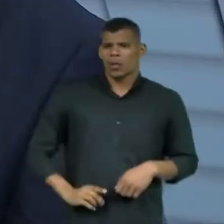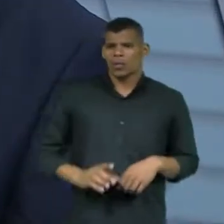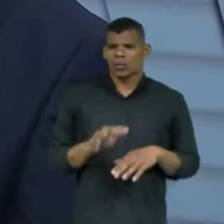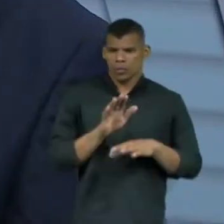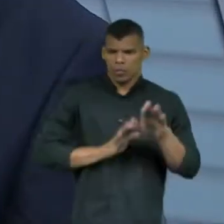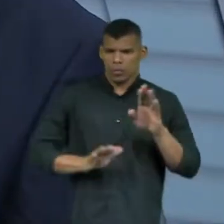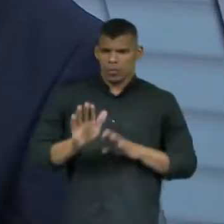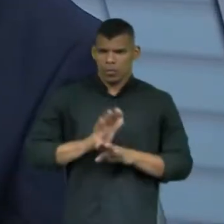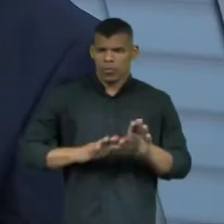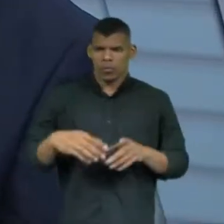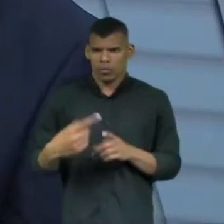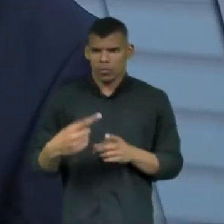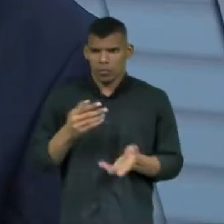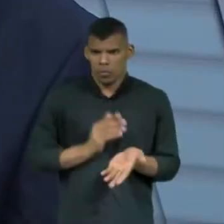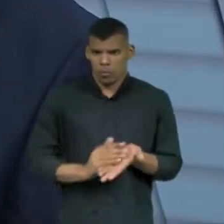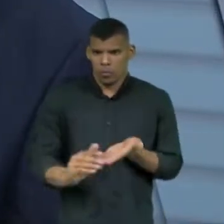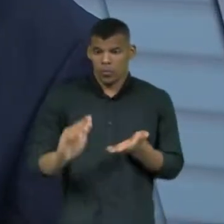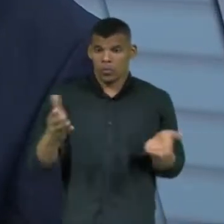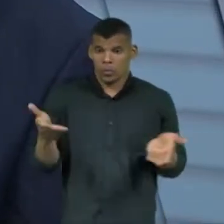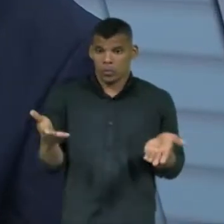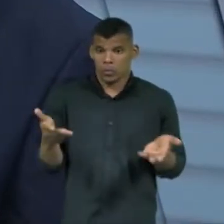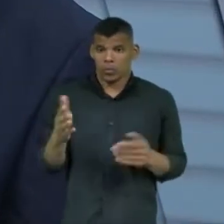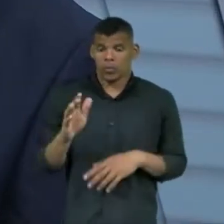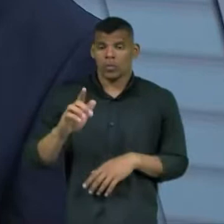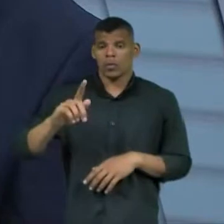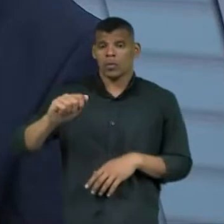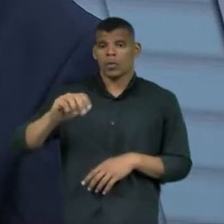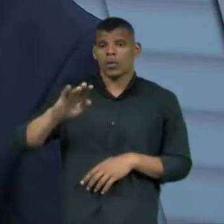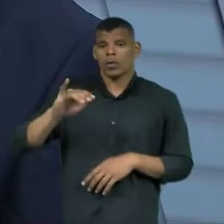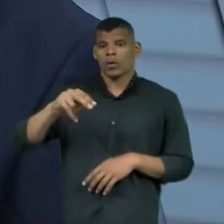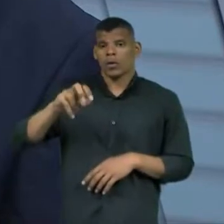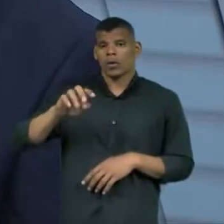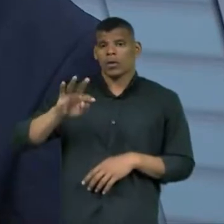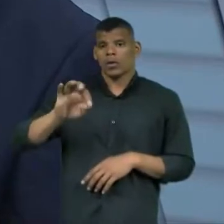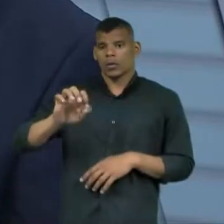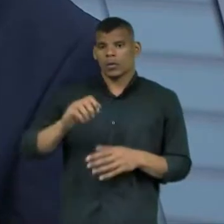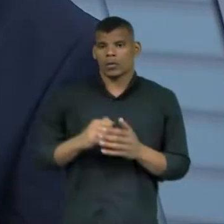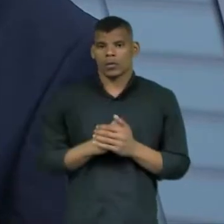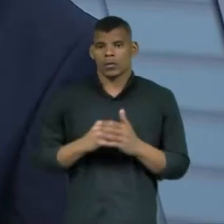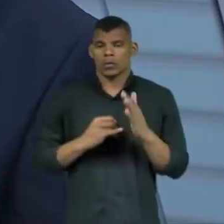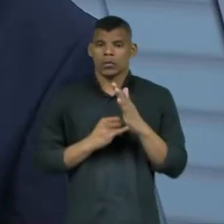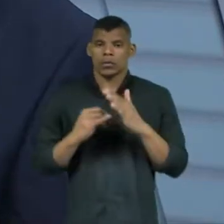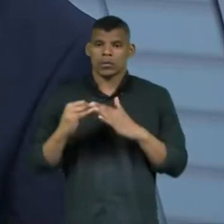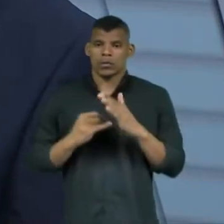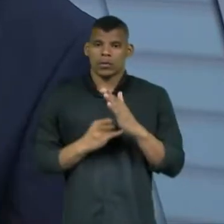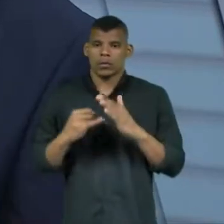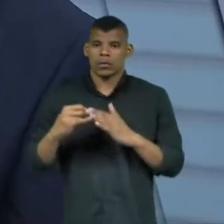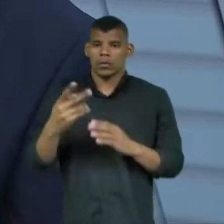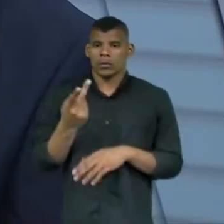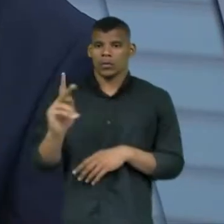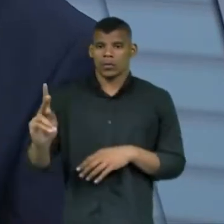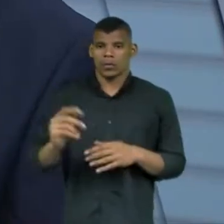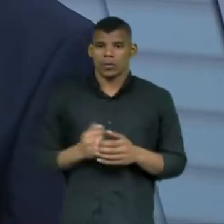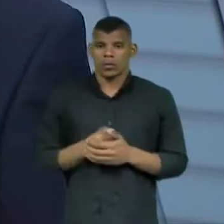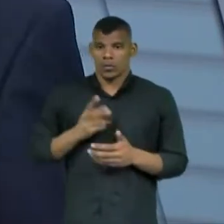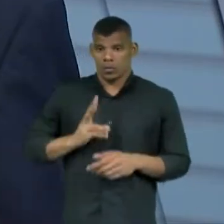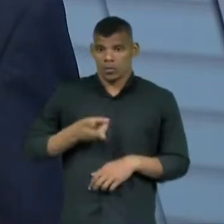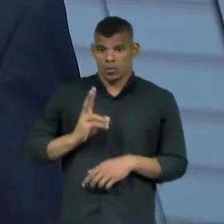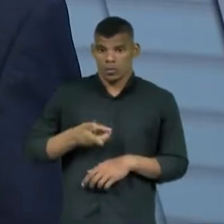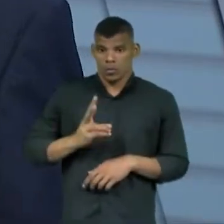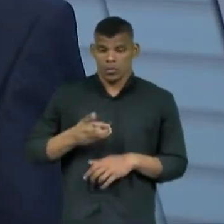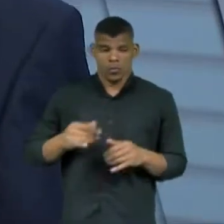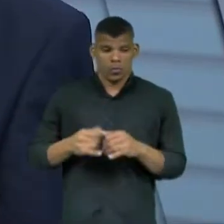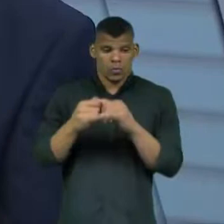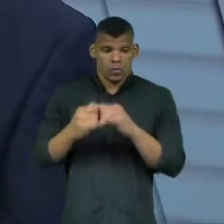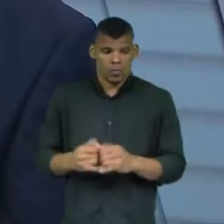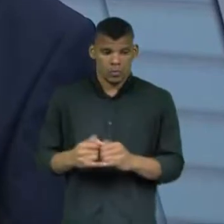porque começou a campanha. O gabinete do deputado é um gabinete institucional do mandato dele. Ele continua aqui, a